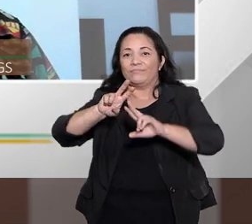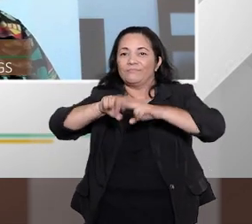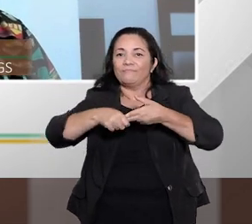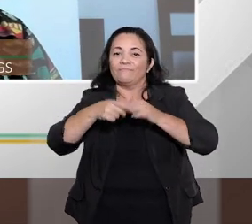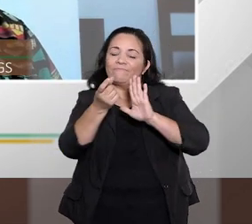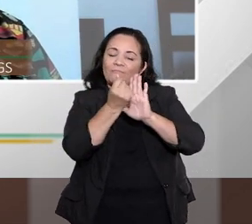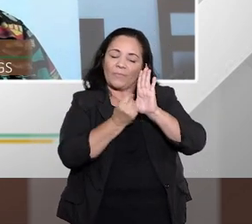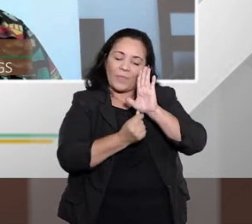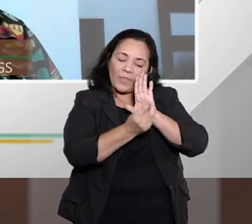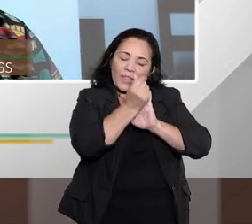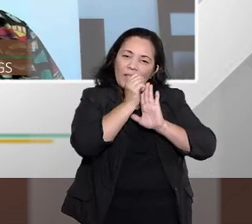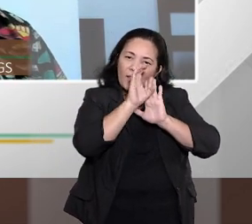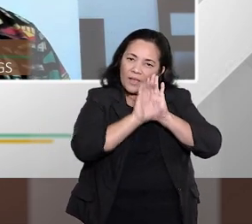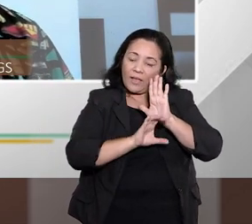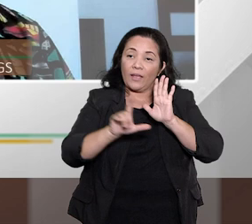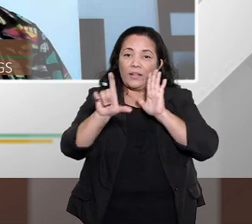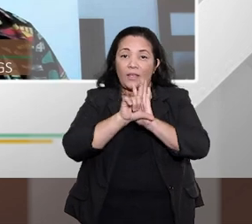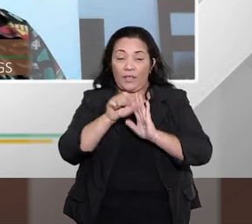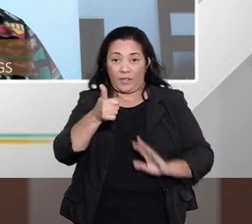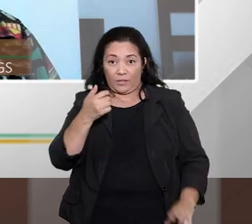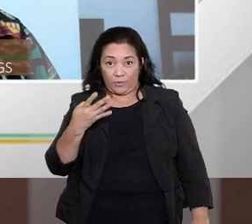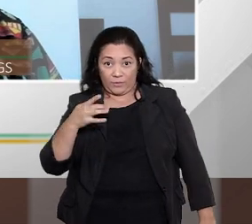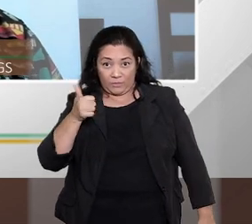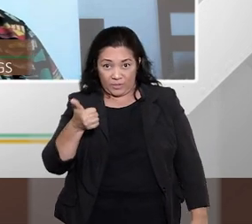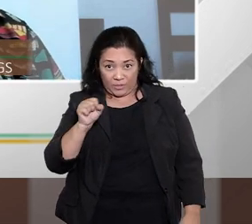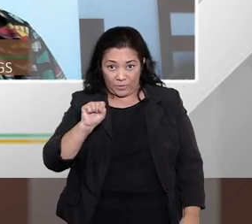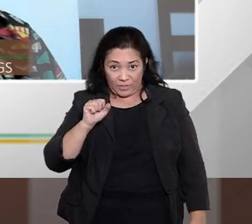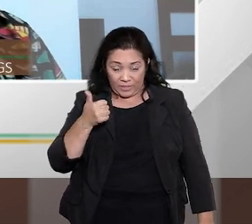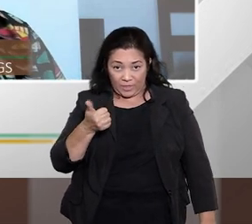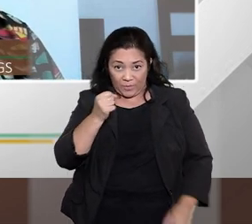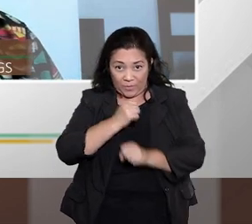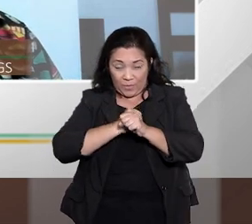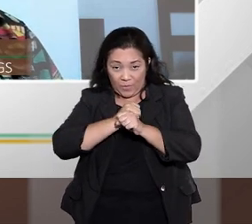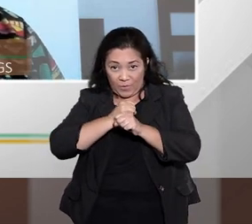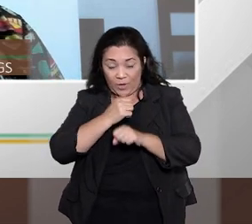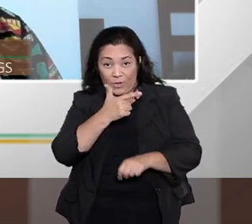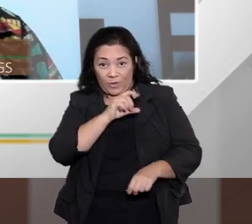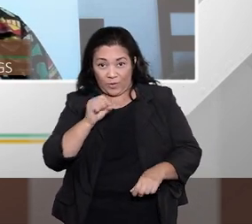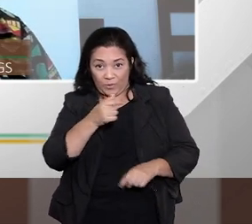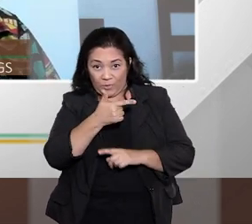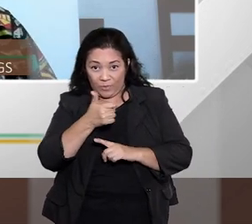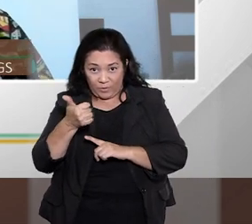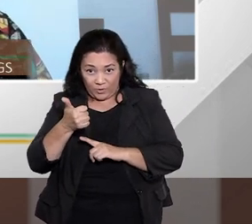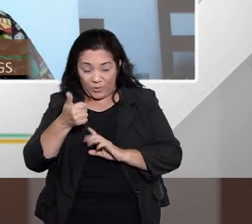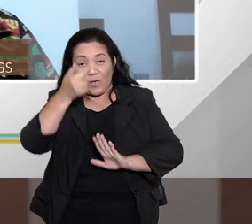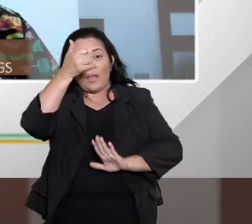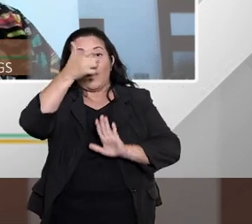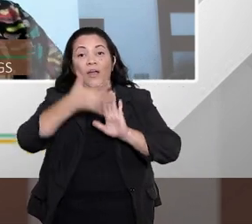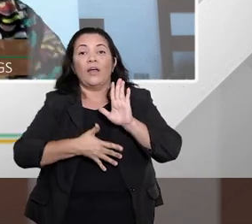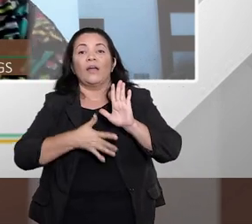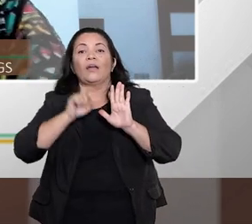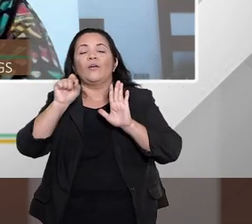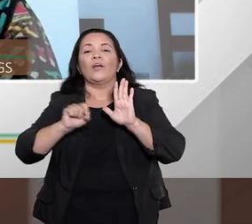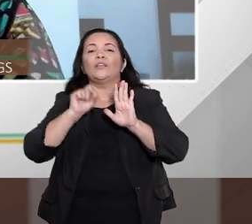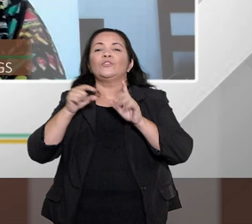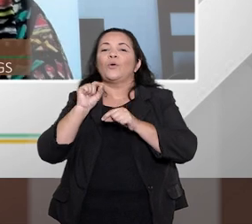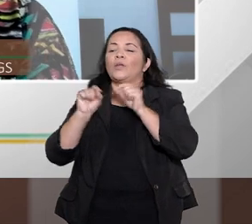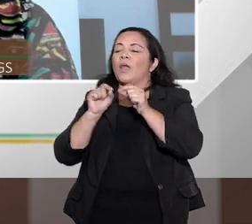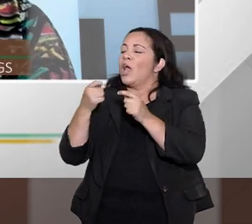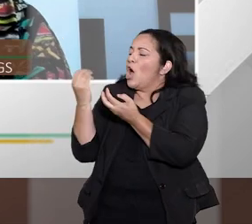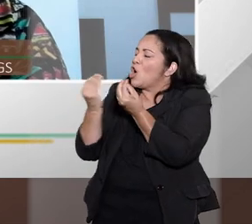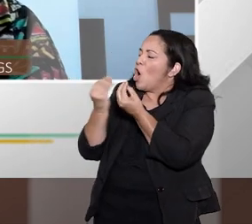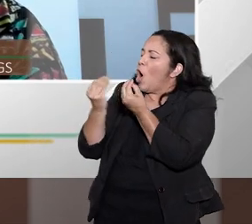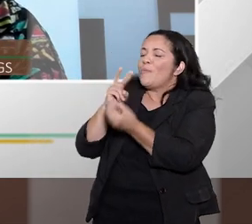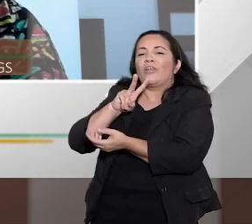Código de Defesa Consumidora, a Lei 14.181, de 2021, o que ela fez? Ela organizou essa nova cultura do